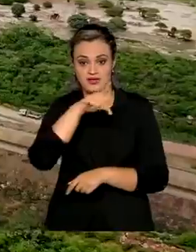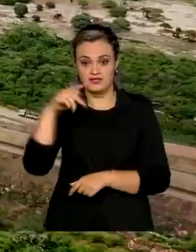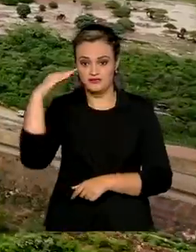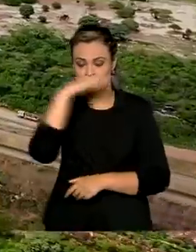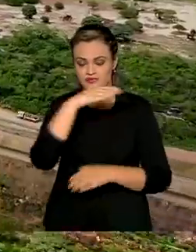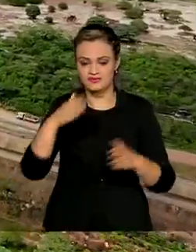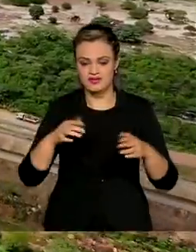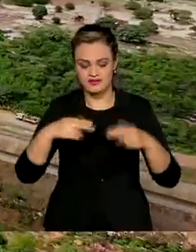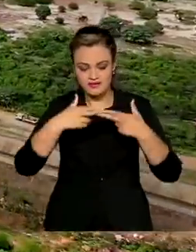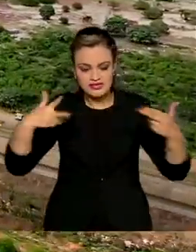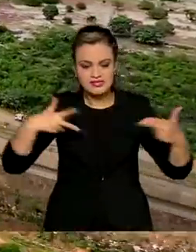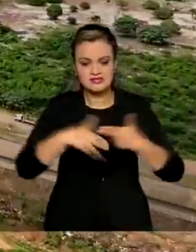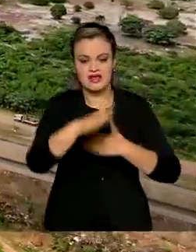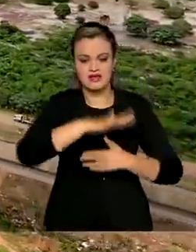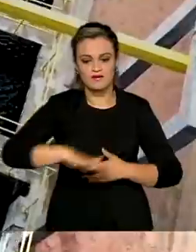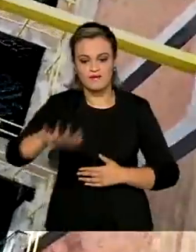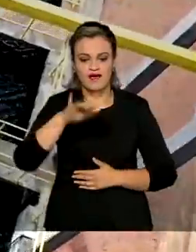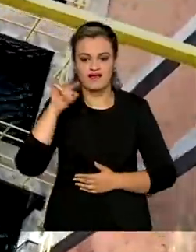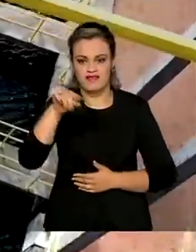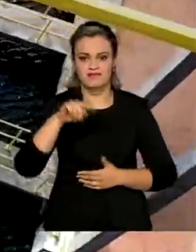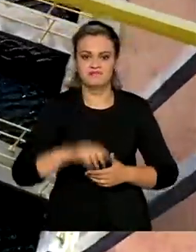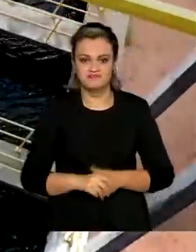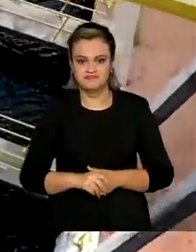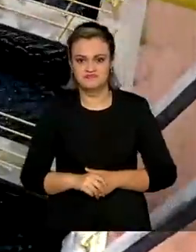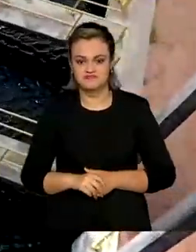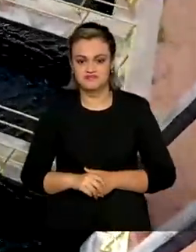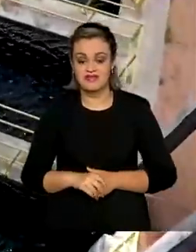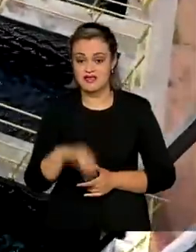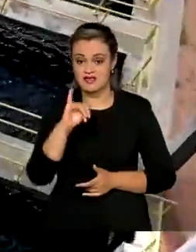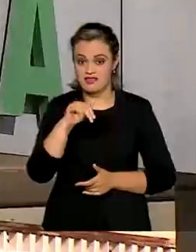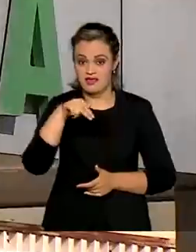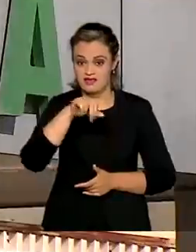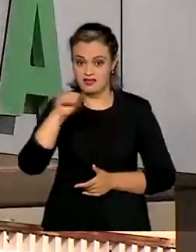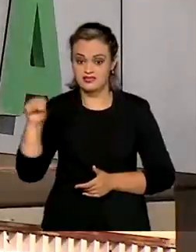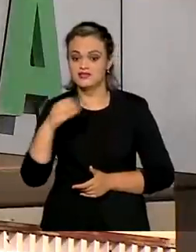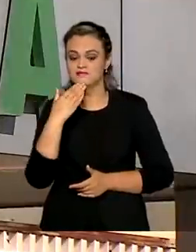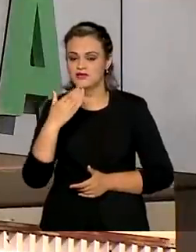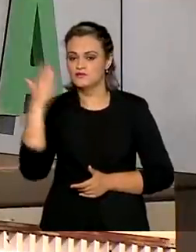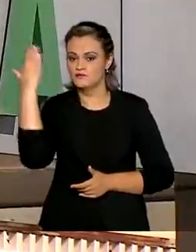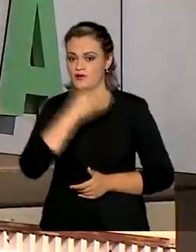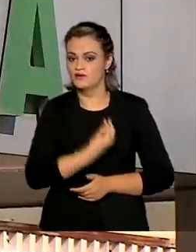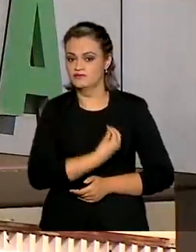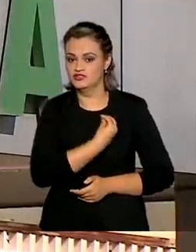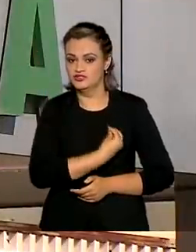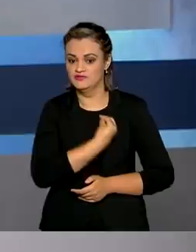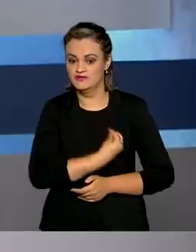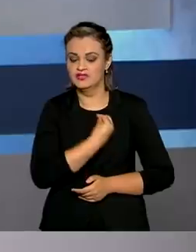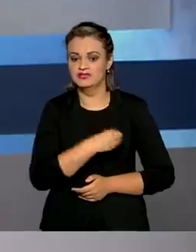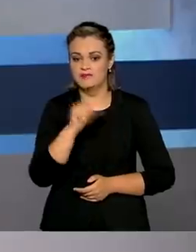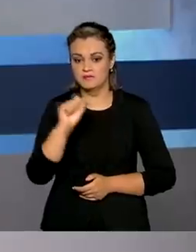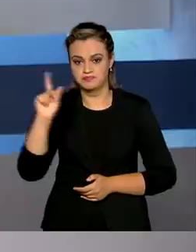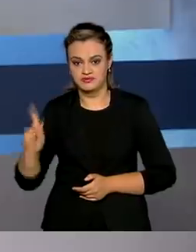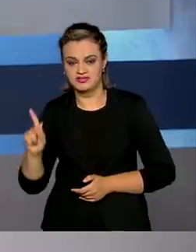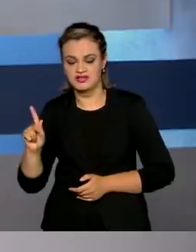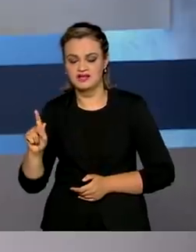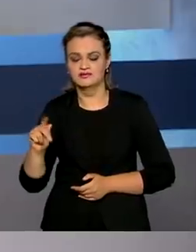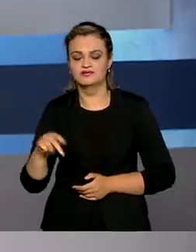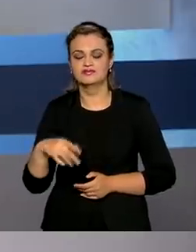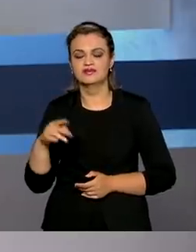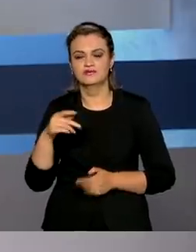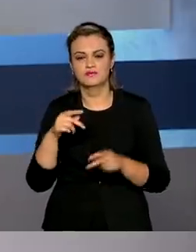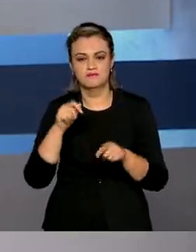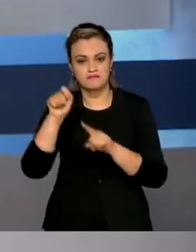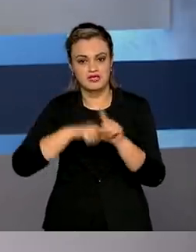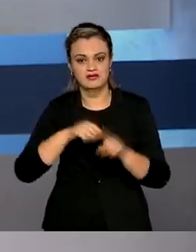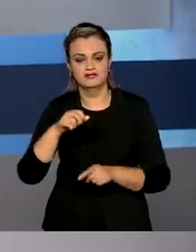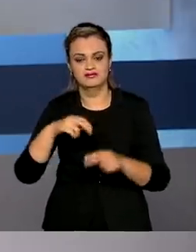novo trecho do Canal do Sertão. E o INSS vai retomar a prova de vida para aposentados e pensionistas a partir de